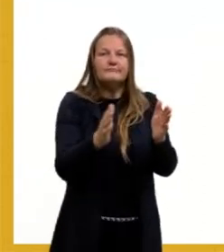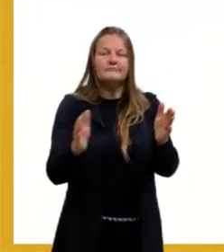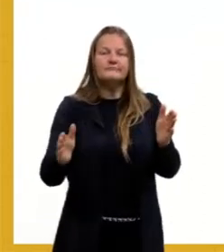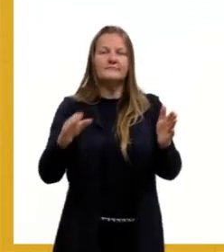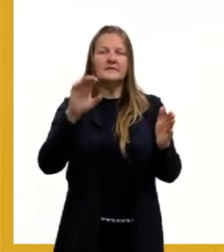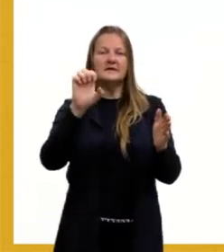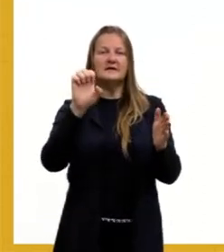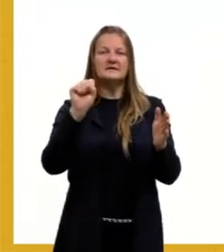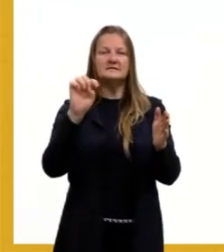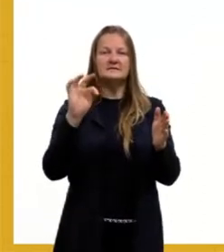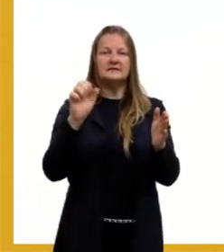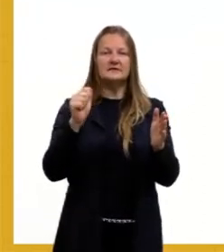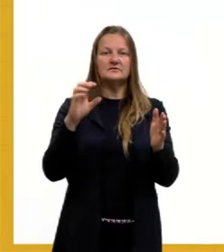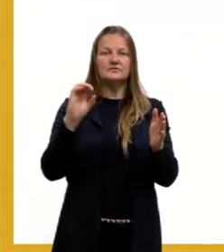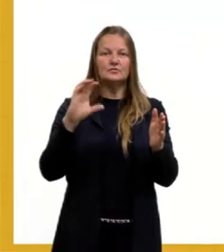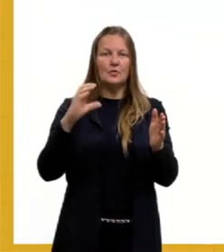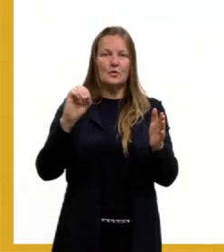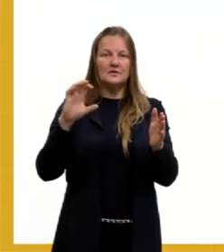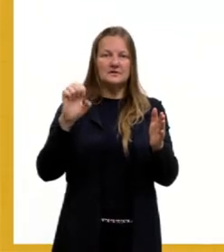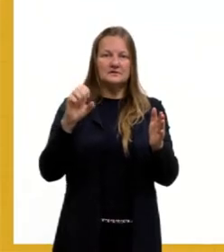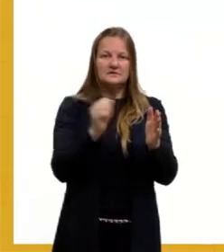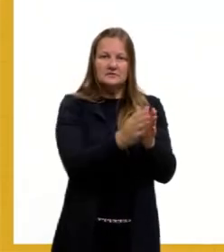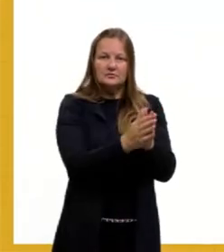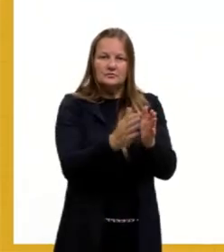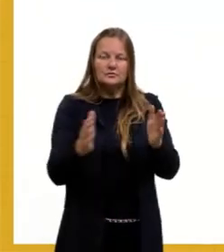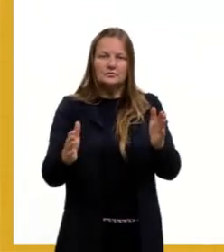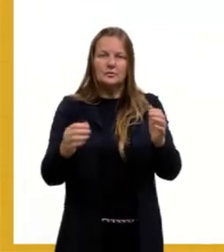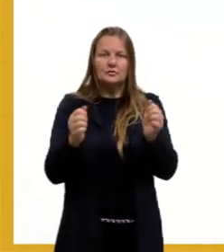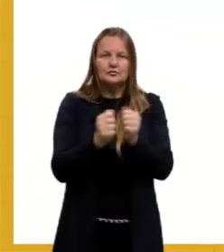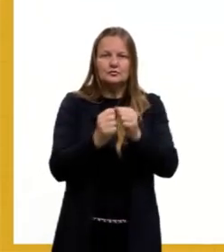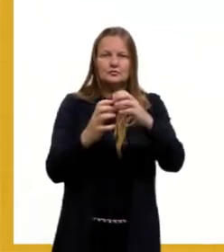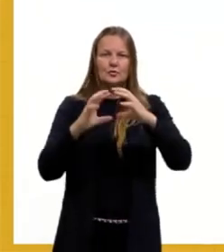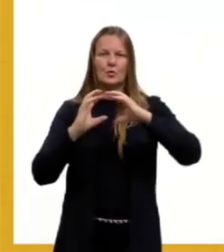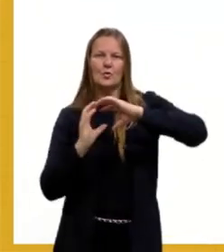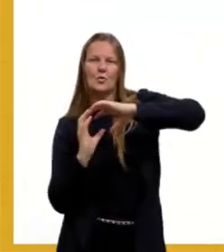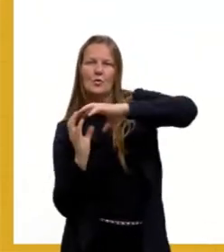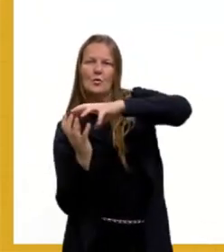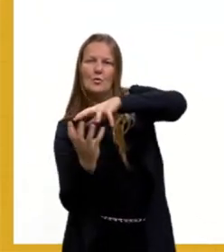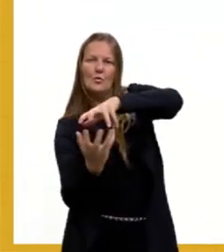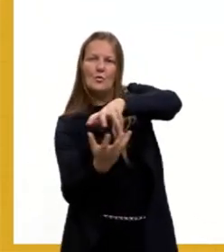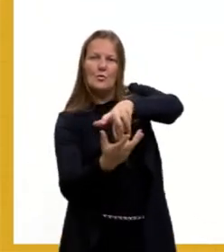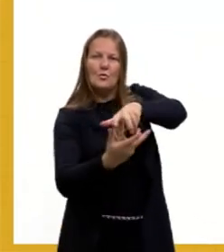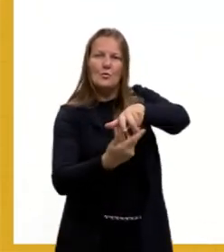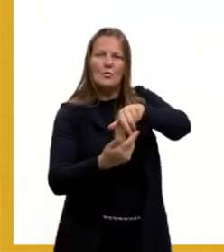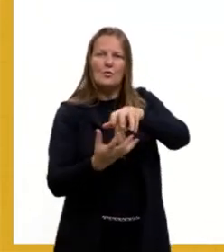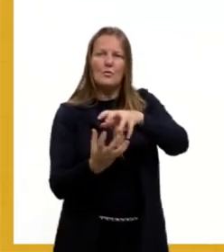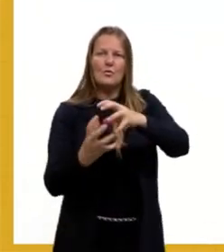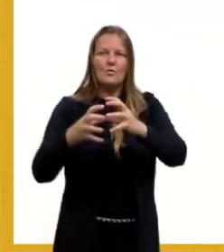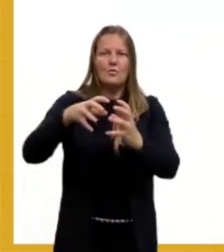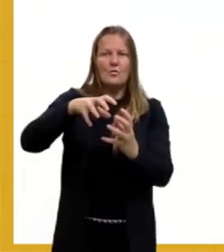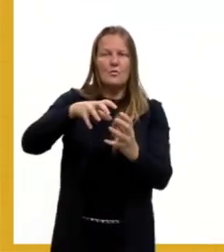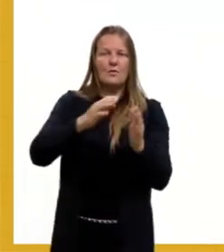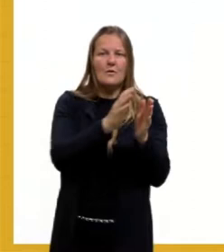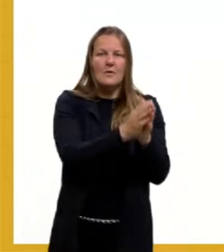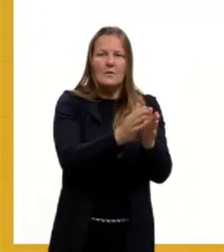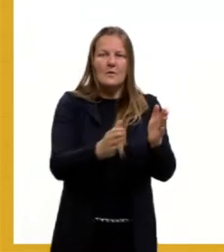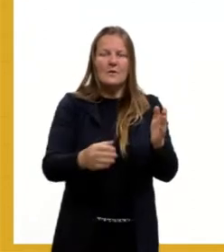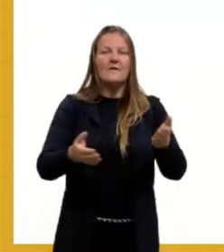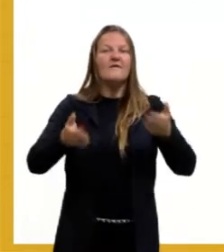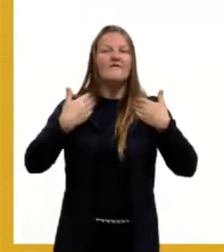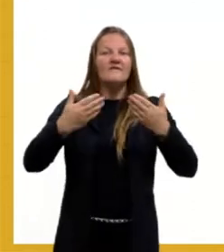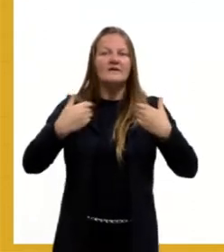junto, né, com essa inclinação do eixo da Terra, nós vamos ter as estações do ano, tá, gurizada?